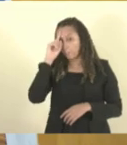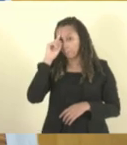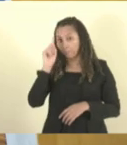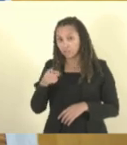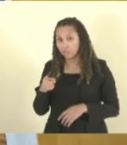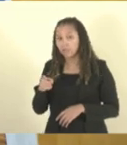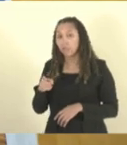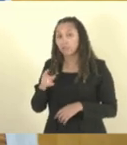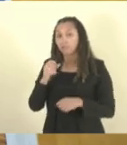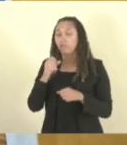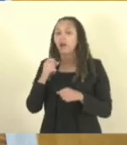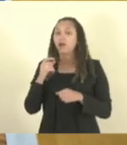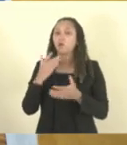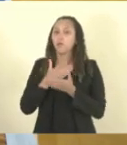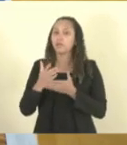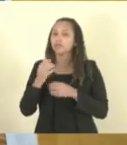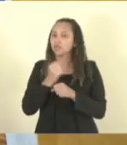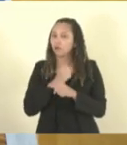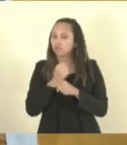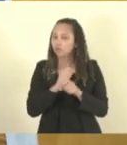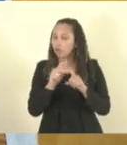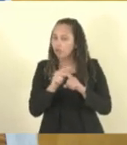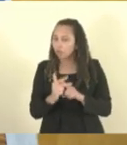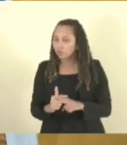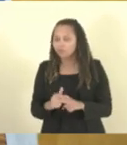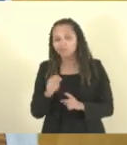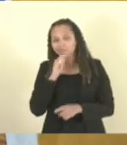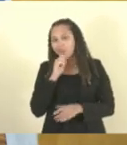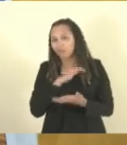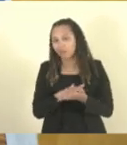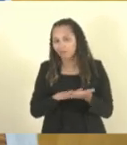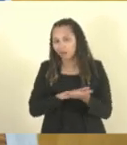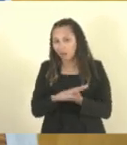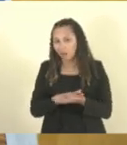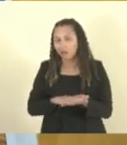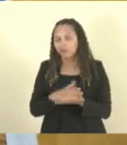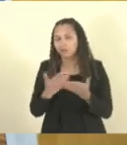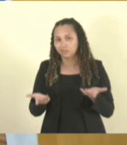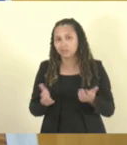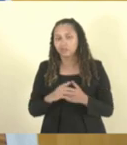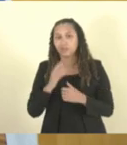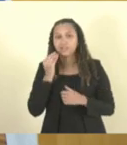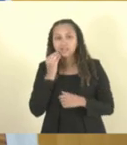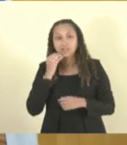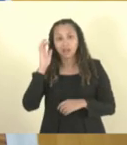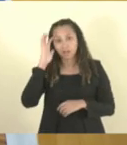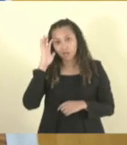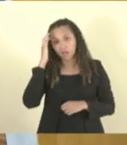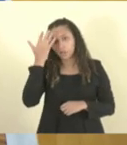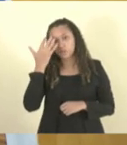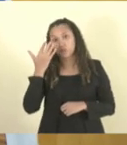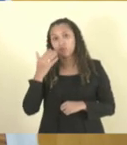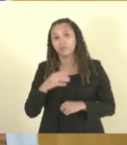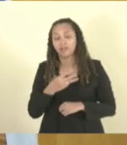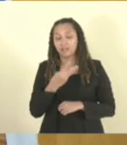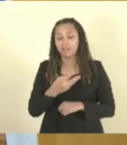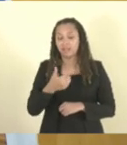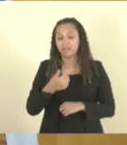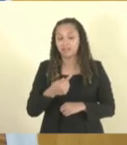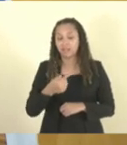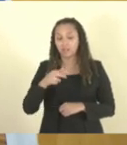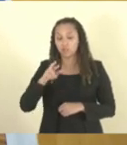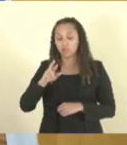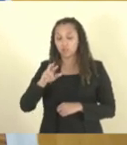o governo do Estado Espírito Santo realmente e definitivamente colocasse um ponto final nessa história chamada 379,